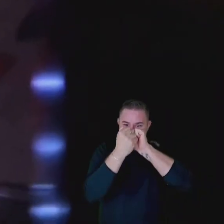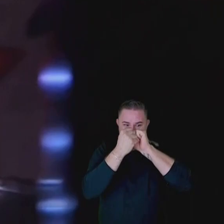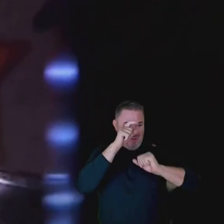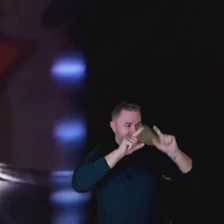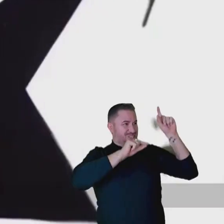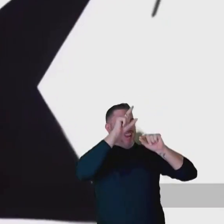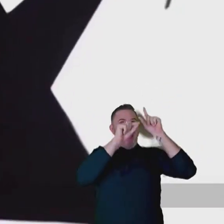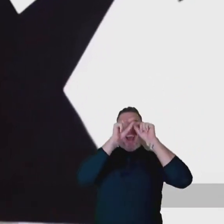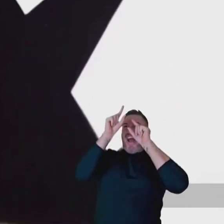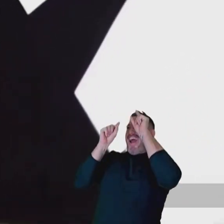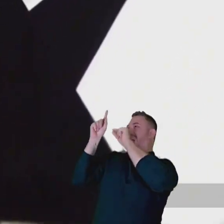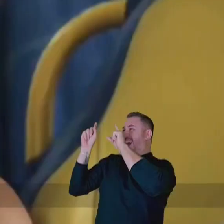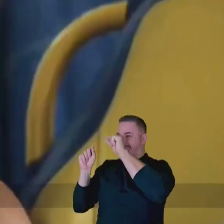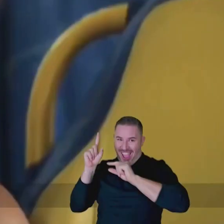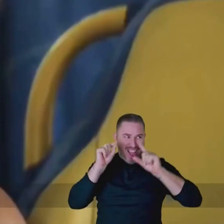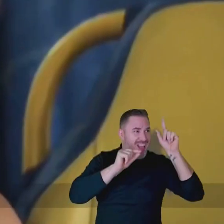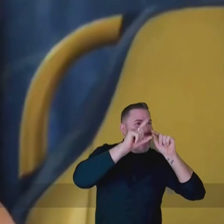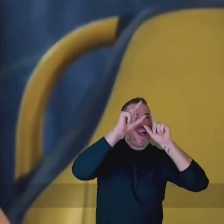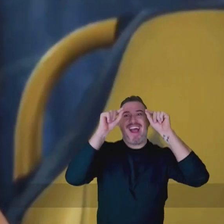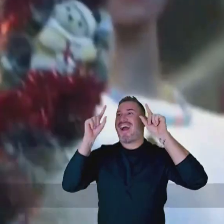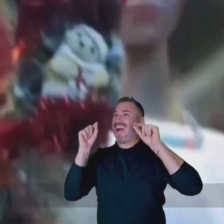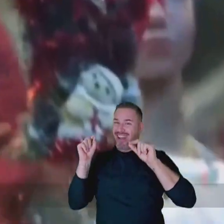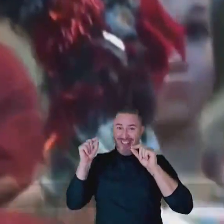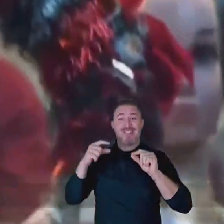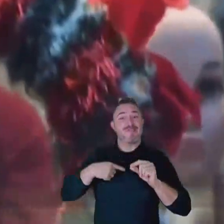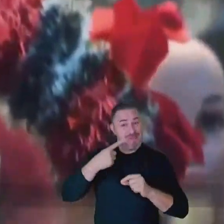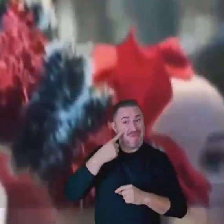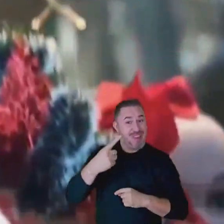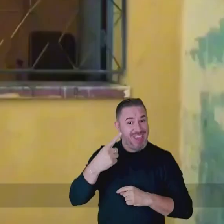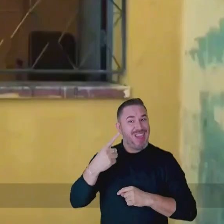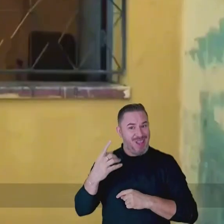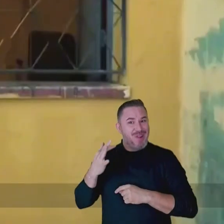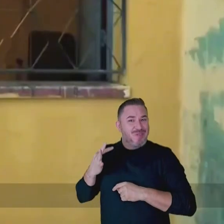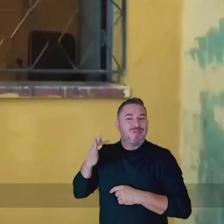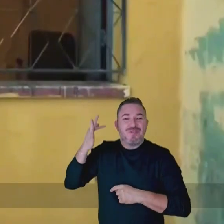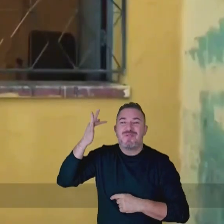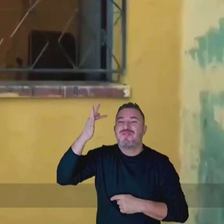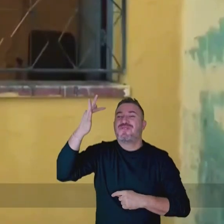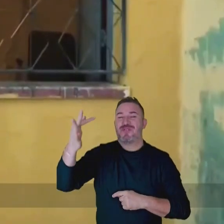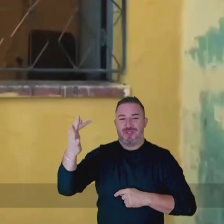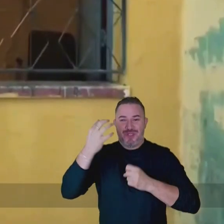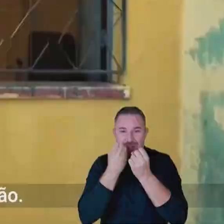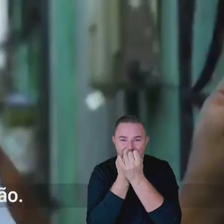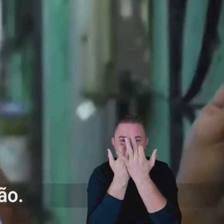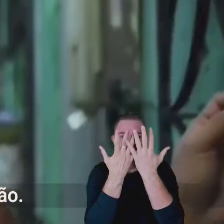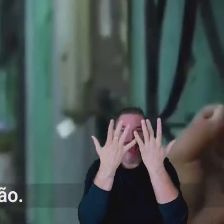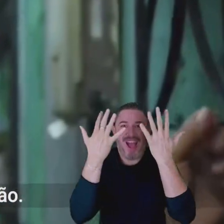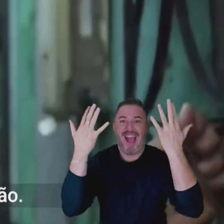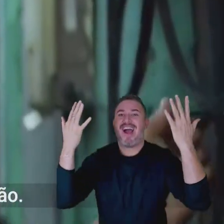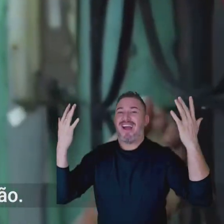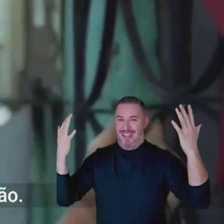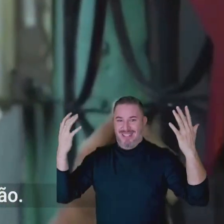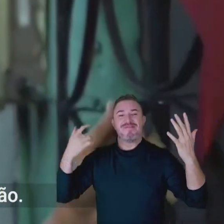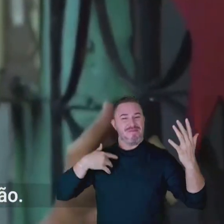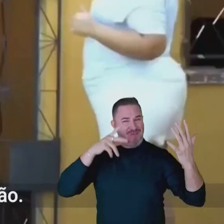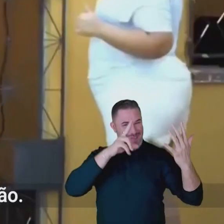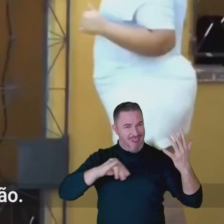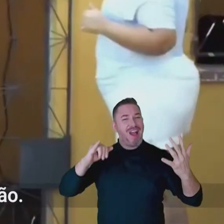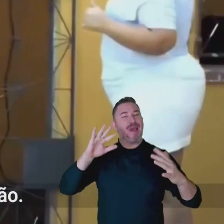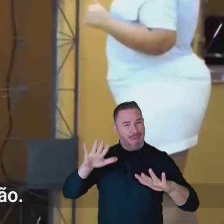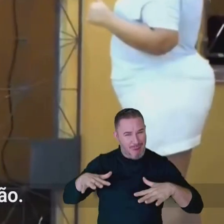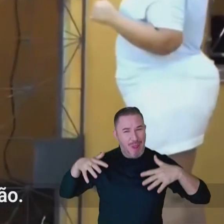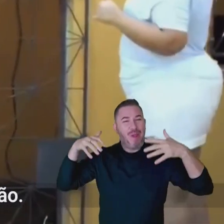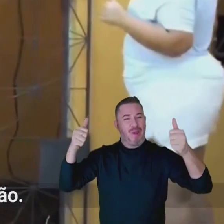Vamos formar uma constelação Olha o amanhã já tá brilhando E anunciando que dias